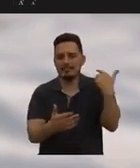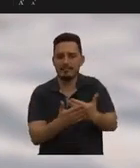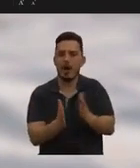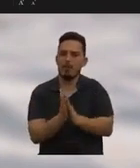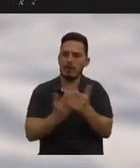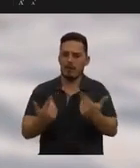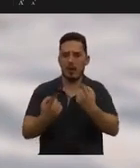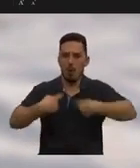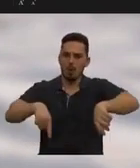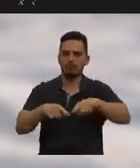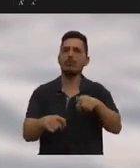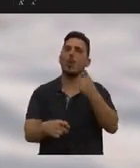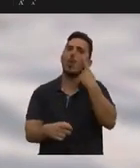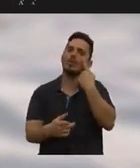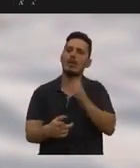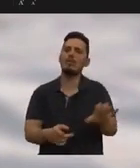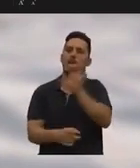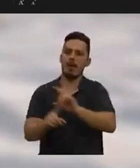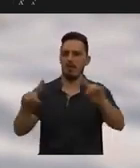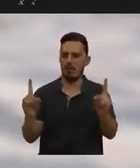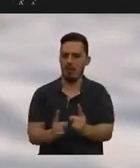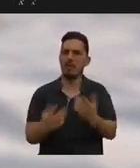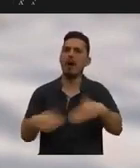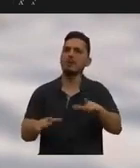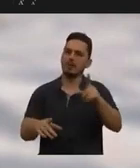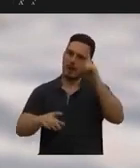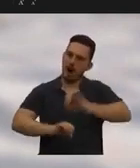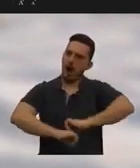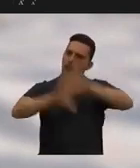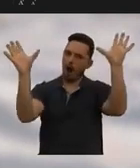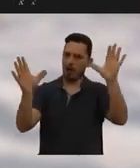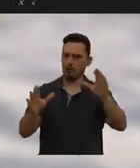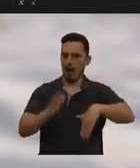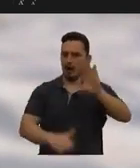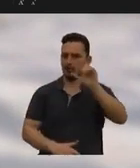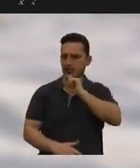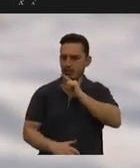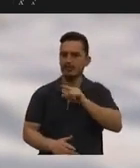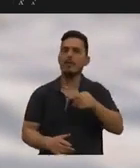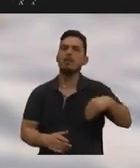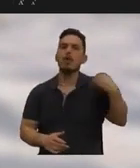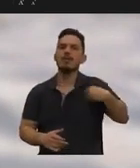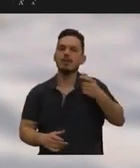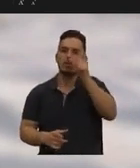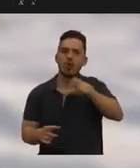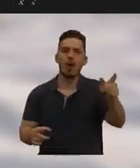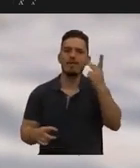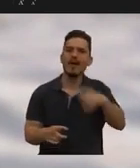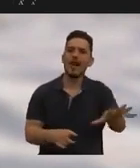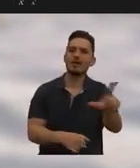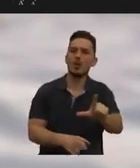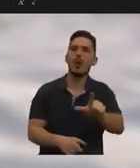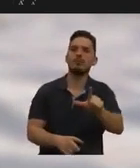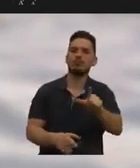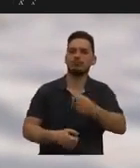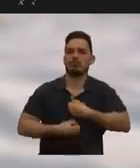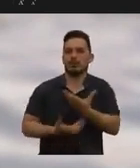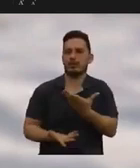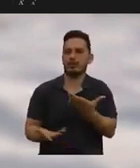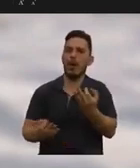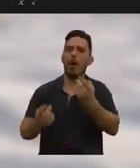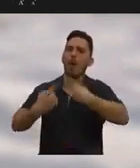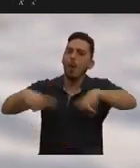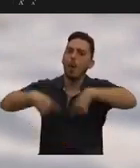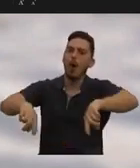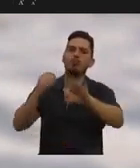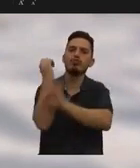este paote para dar a conhecer de uma forma muito breve, mas o mais clara possível, as preocupações que os lisboetas expressaram nas reuniões promovidas